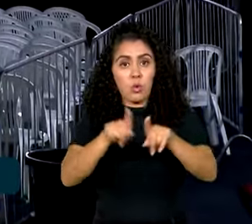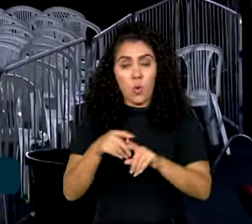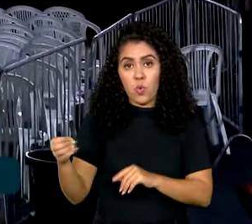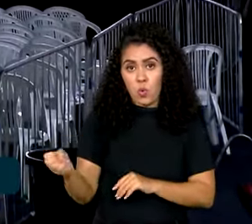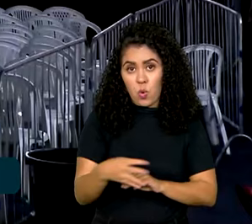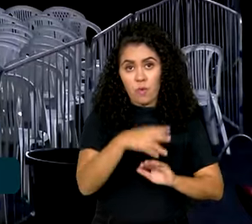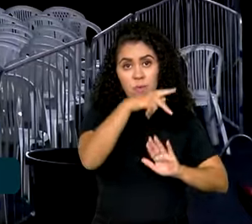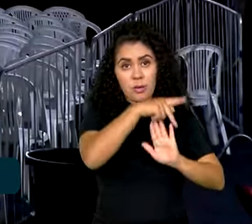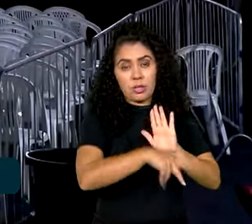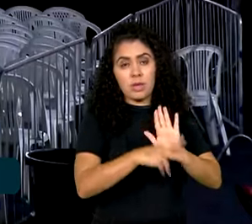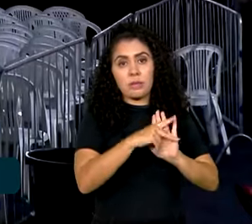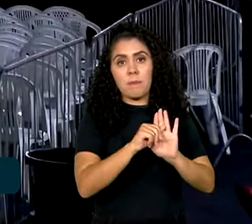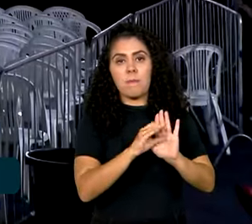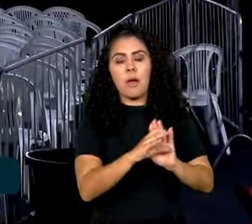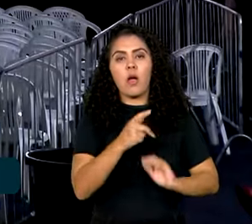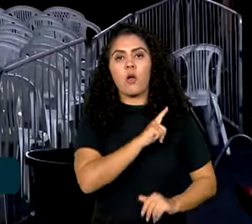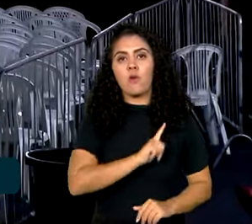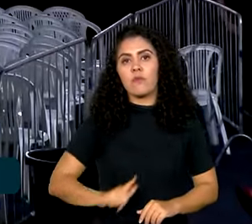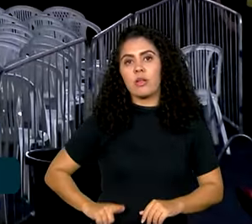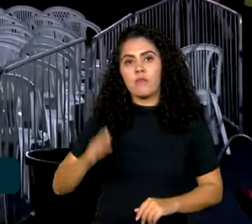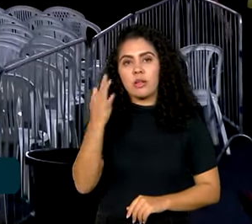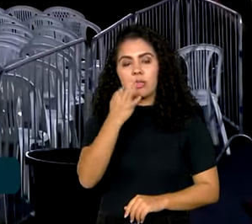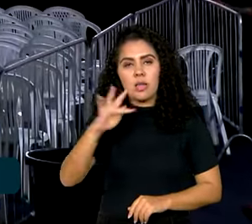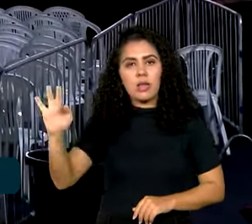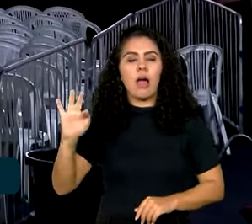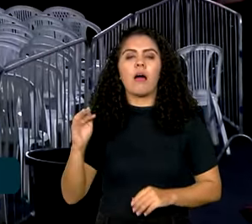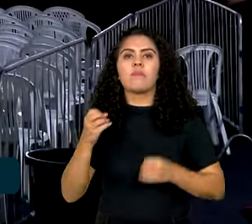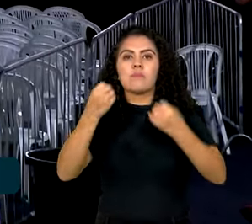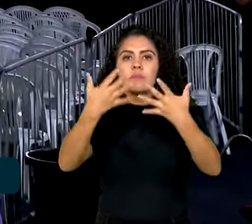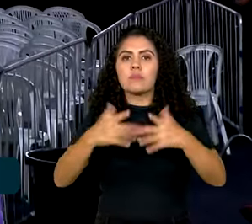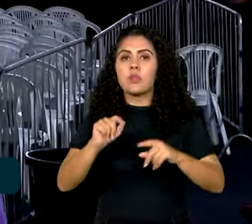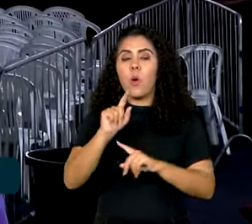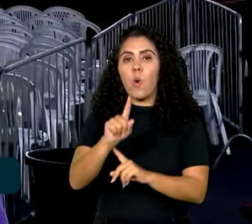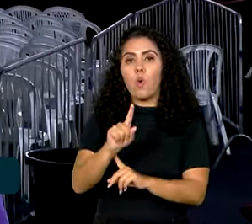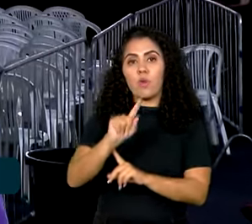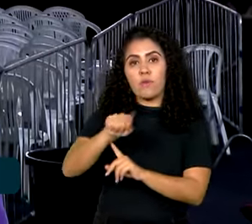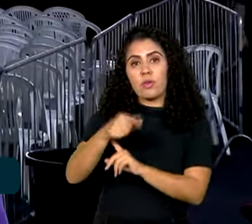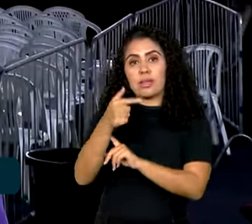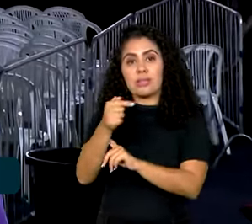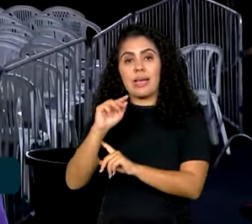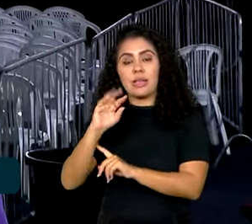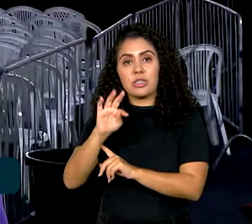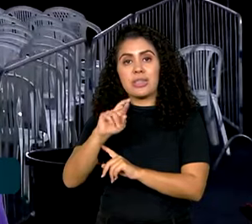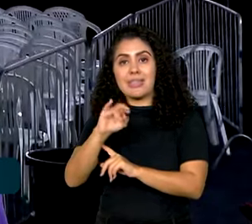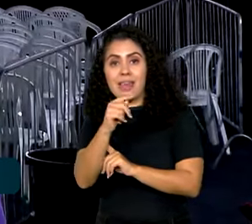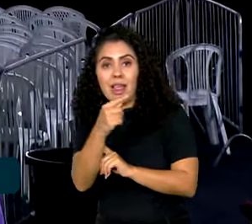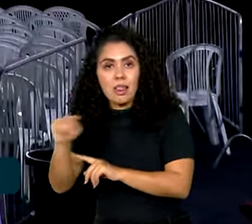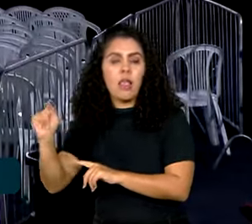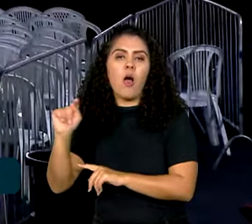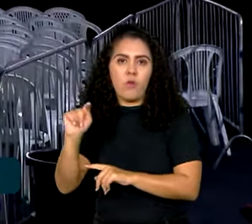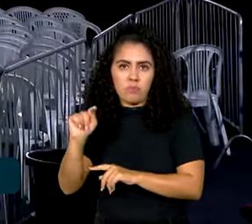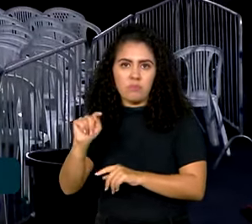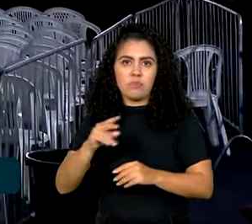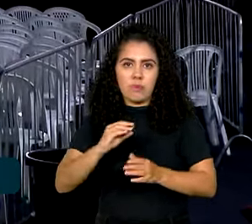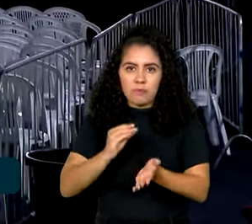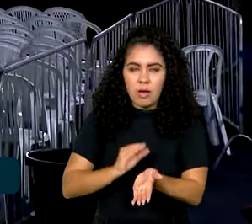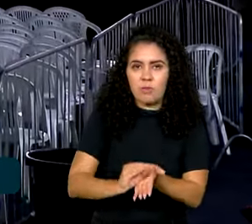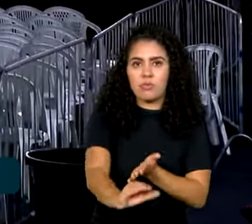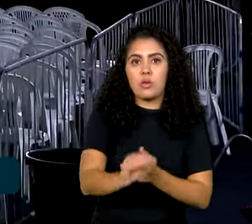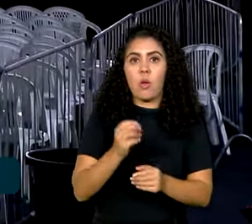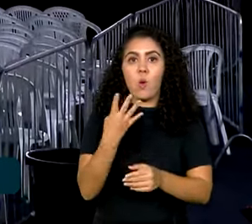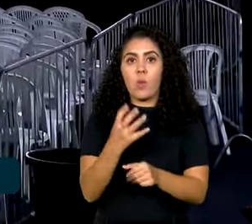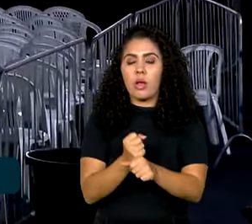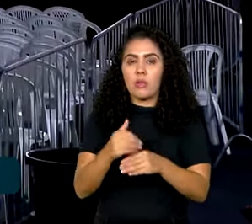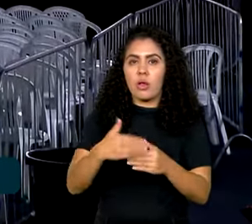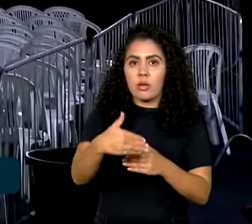o governo federal prevê investimentos de 1,7 trilhão em todos os estados do Brasil nos próximos quatro anos.